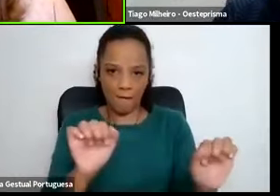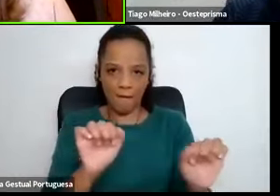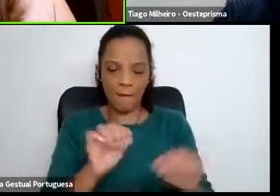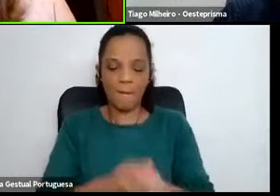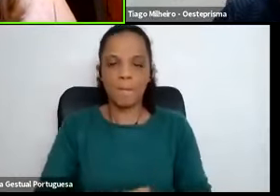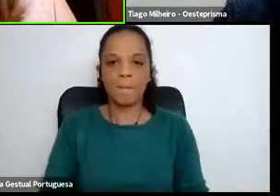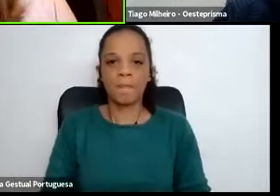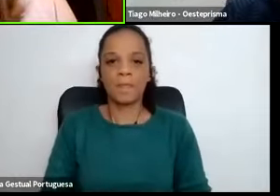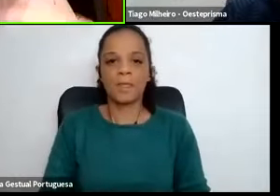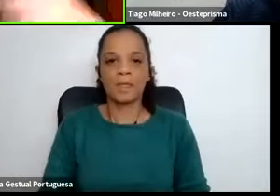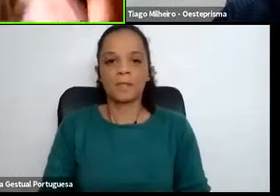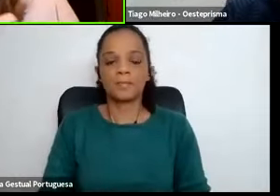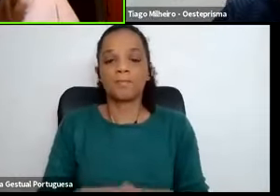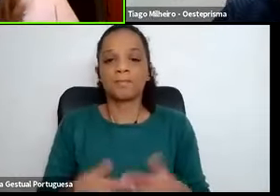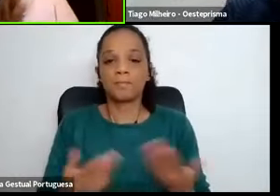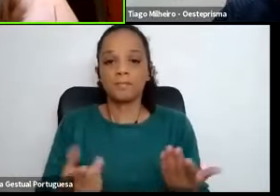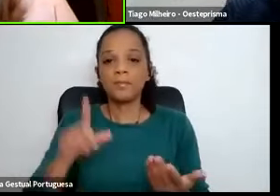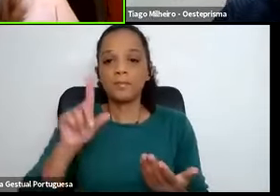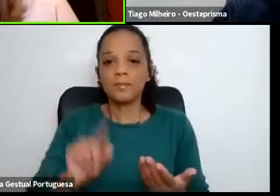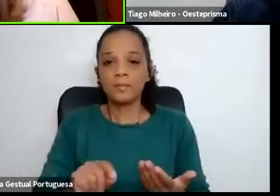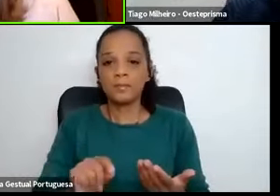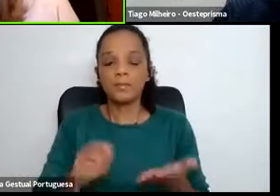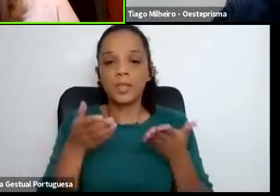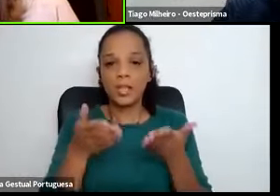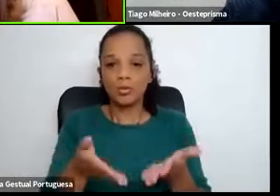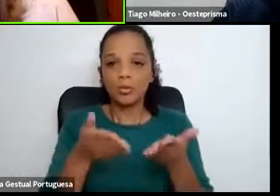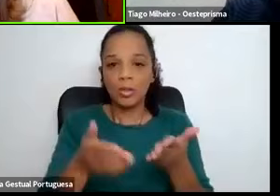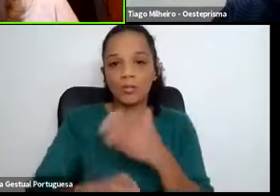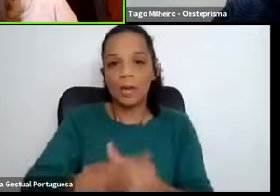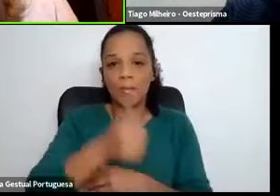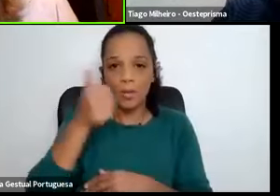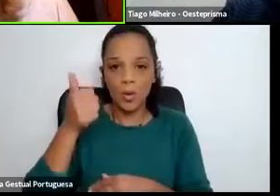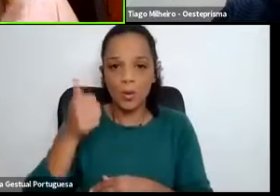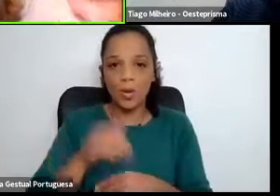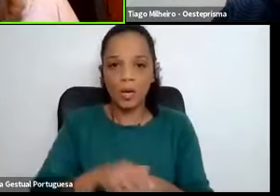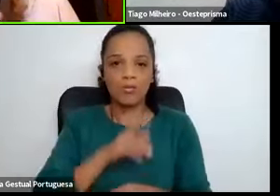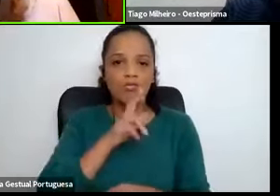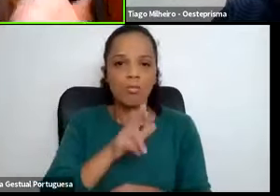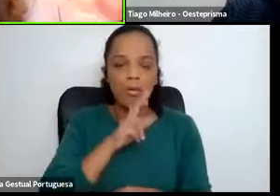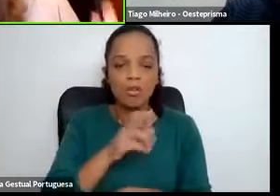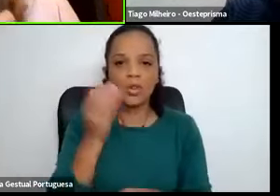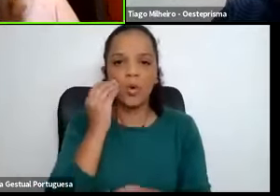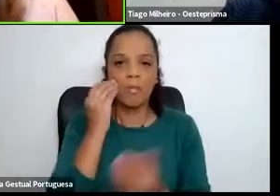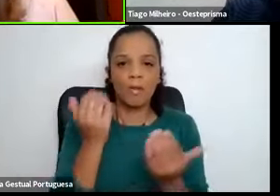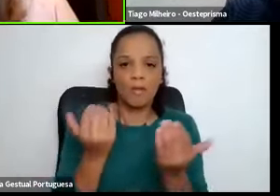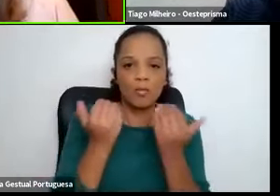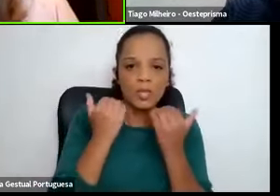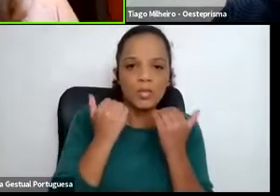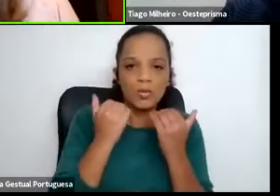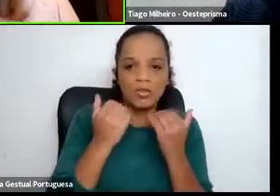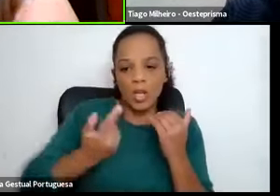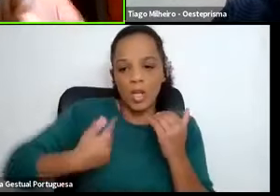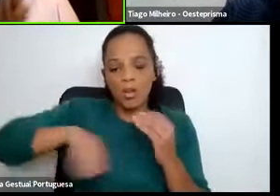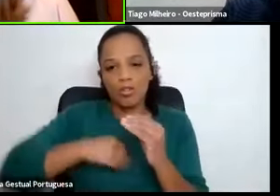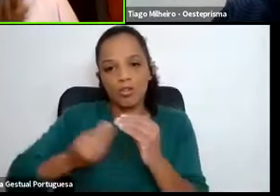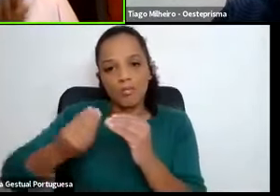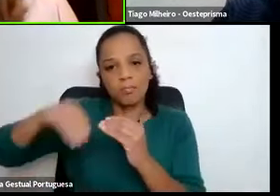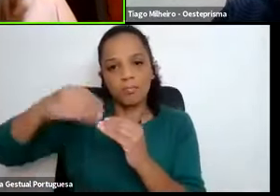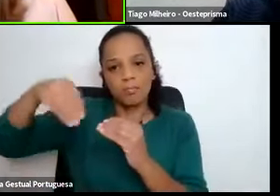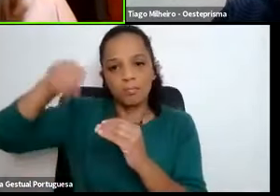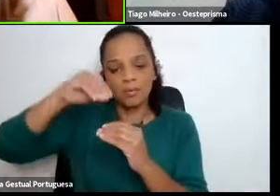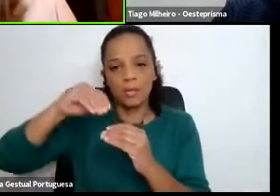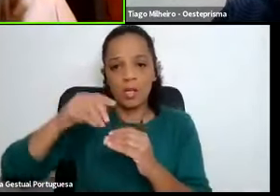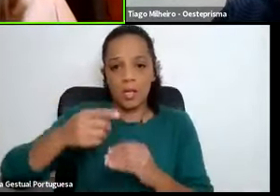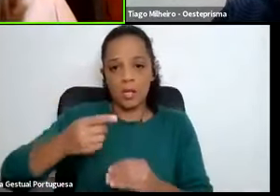ajudamos a melhorar essas respostas com informações, complementamos, não nos queremos